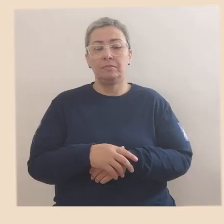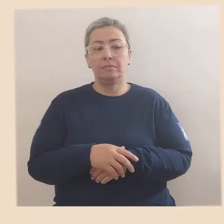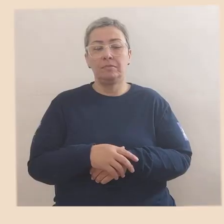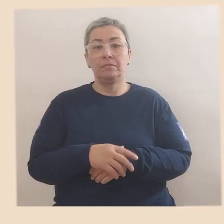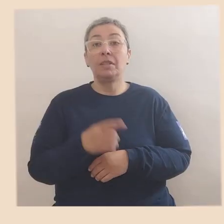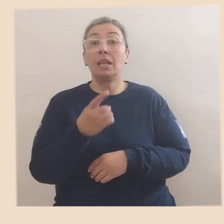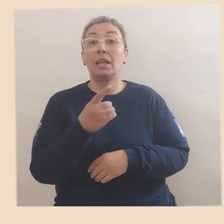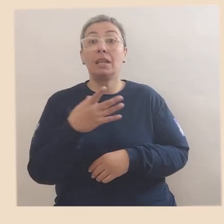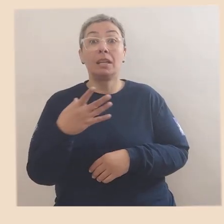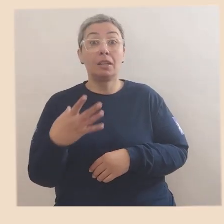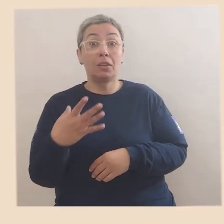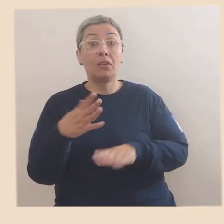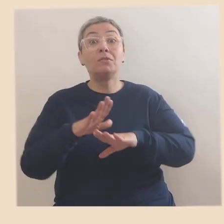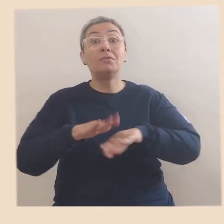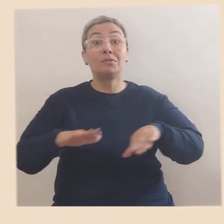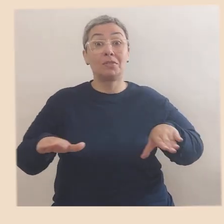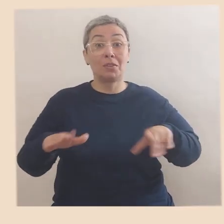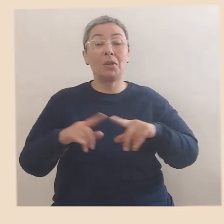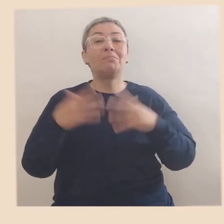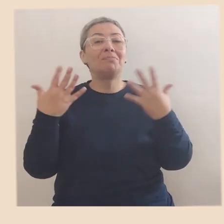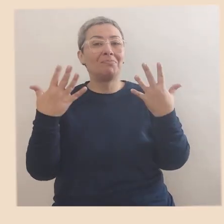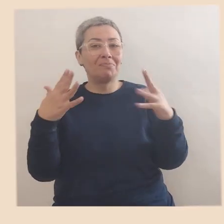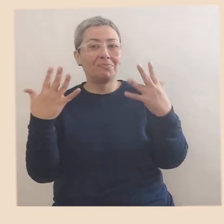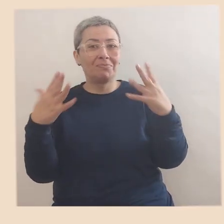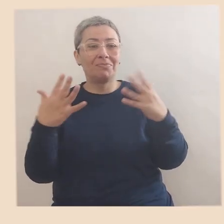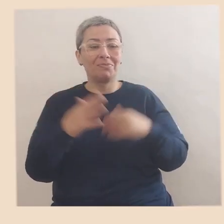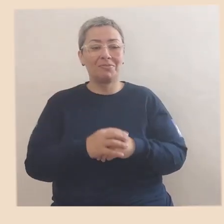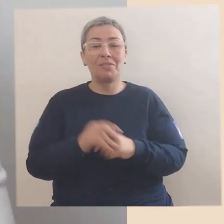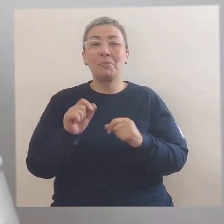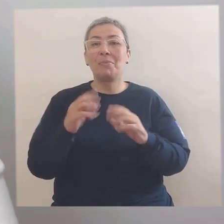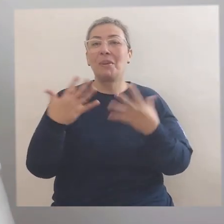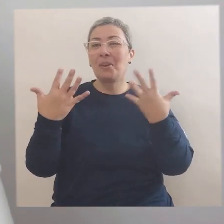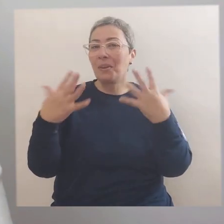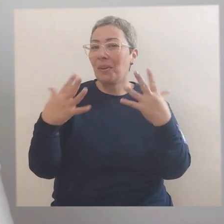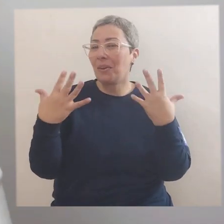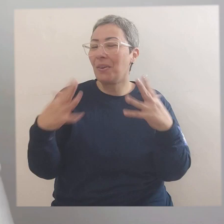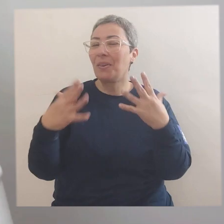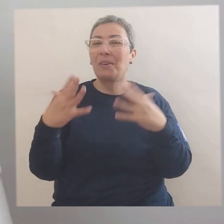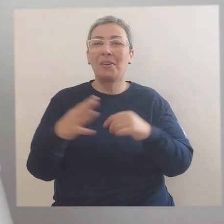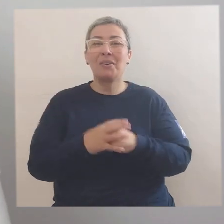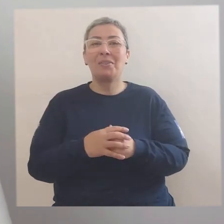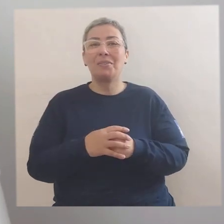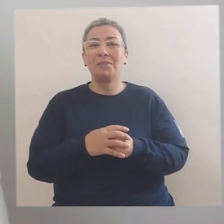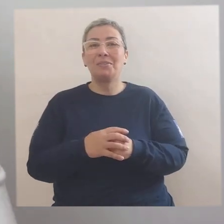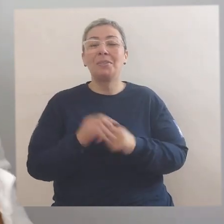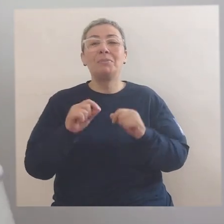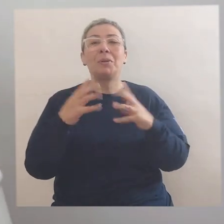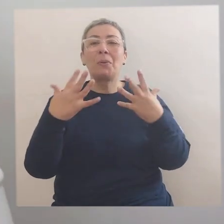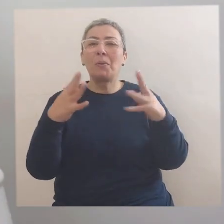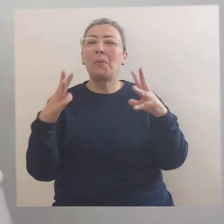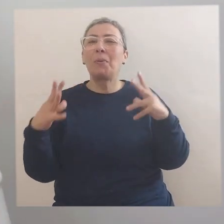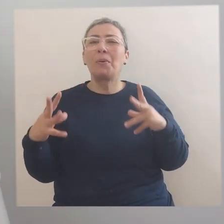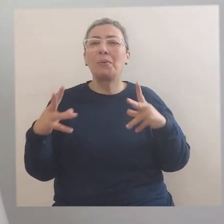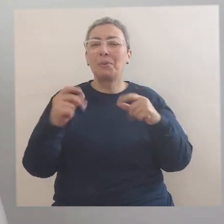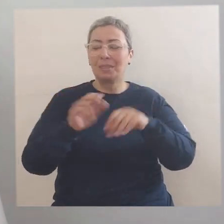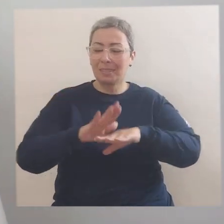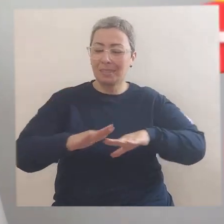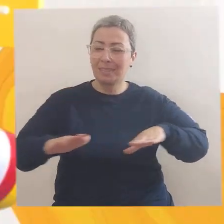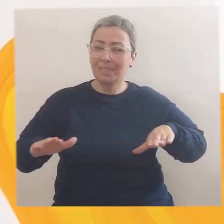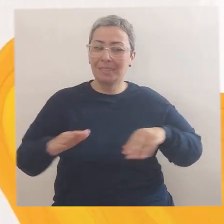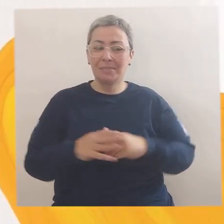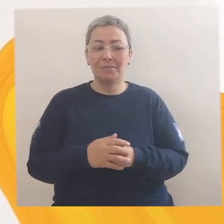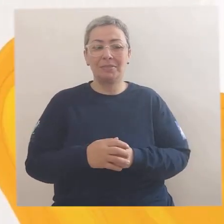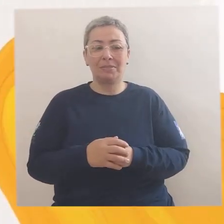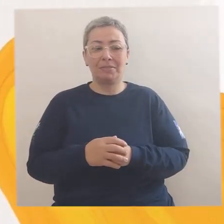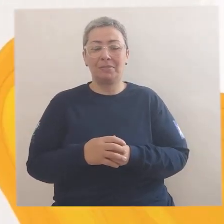14 crianças, parabéns! Muito bem! Parabéns, crianças!